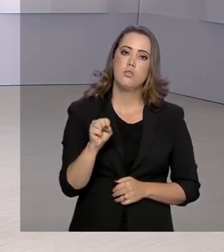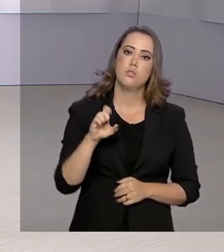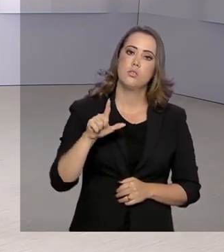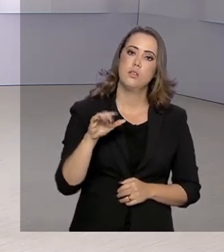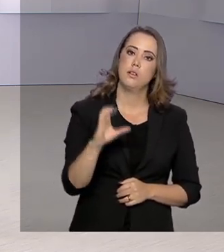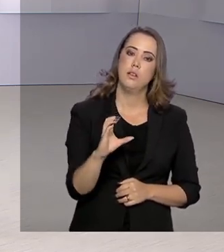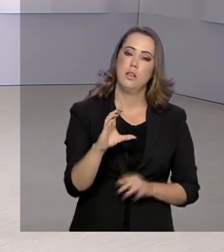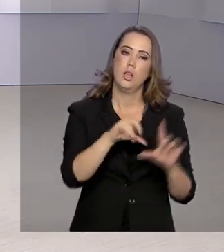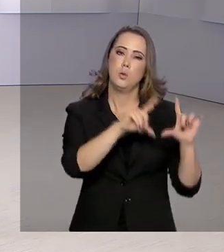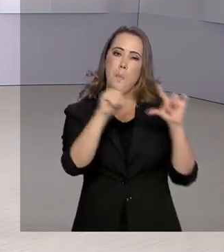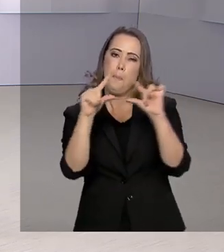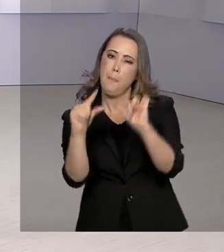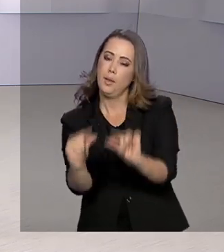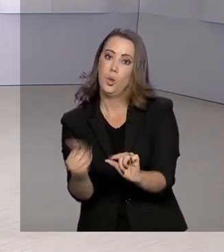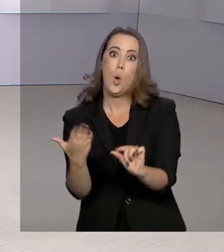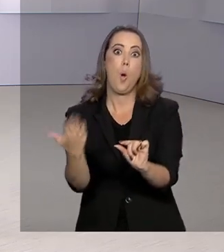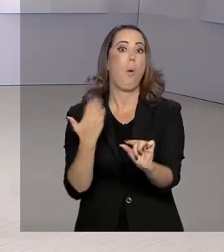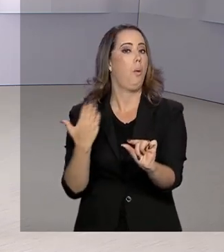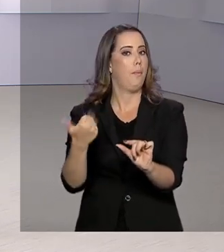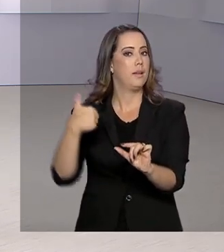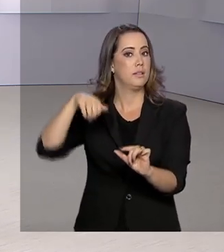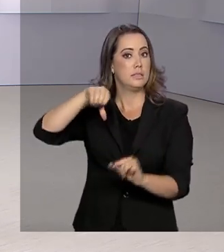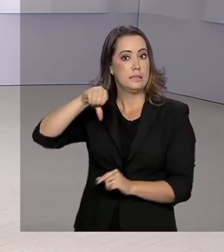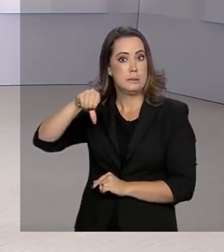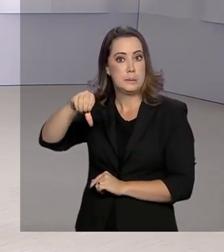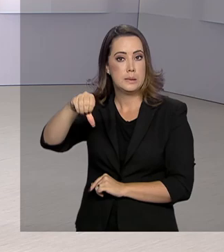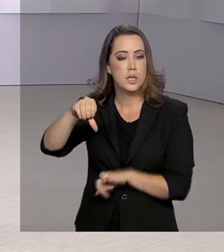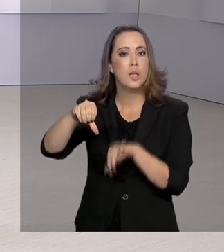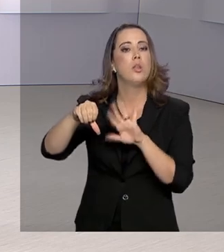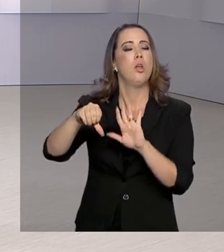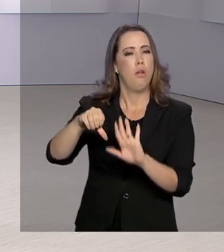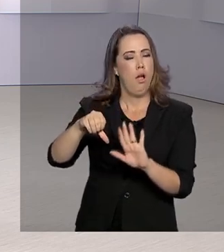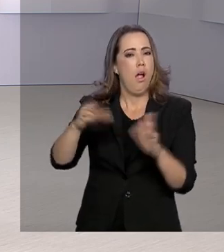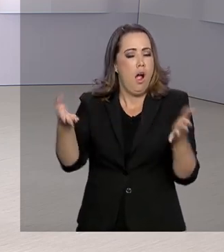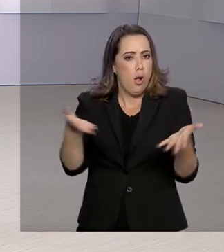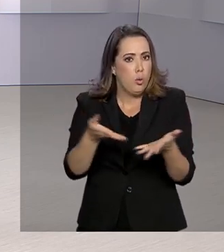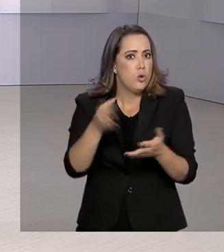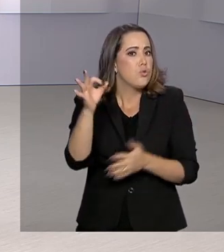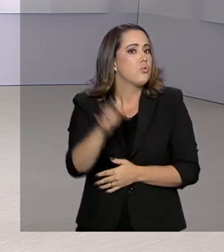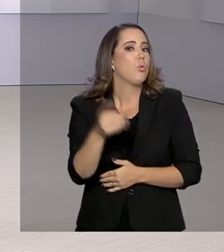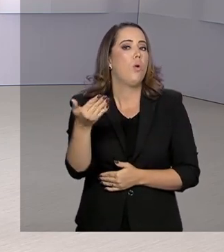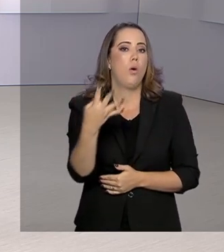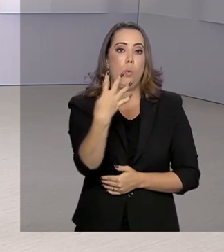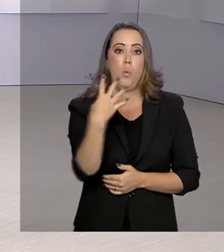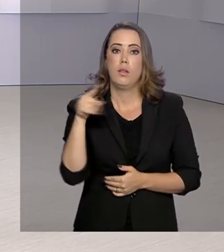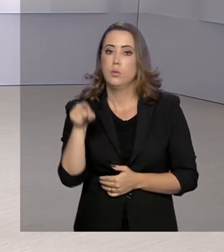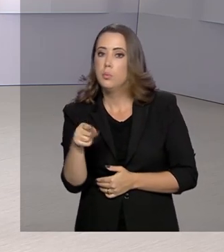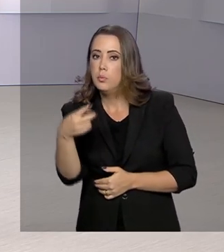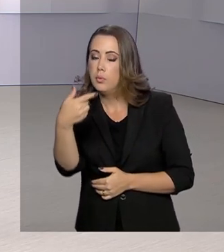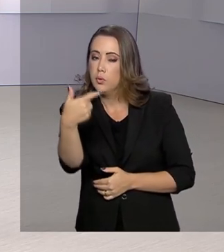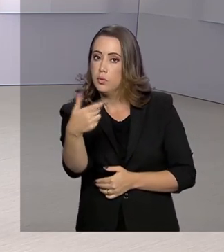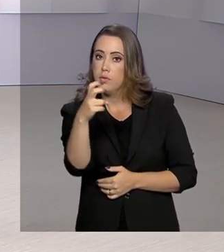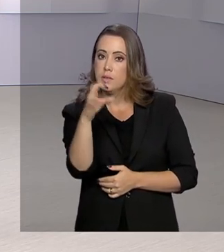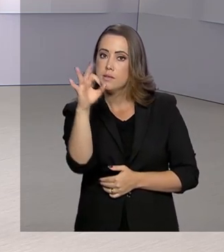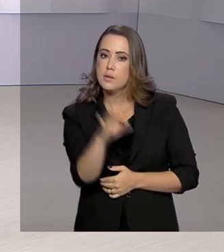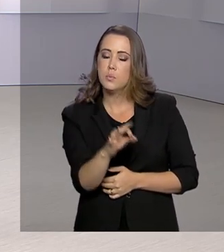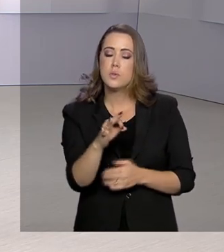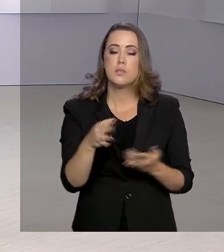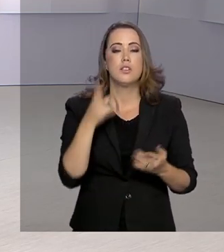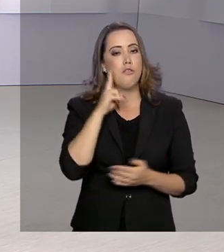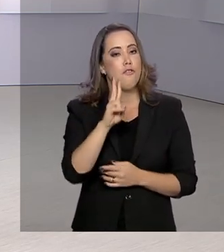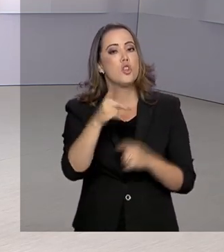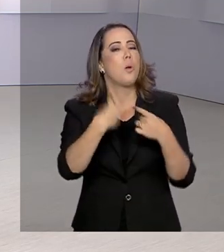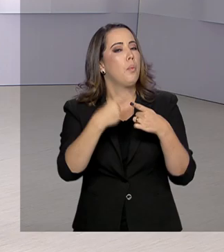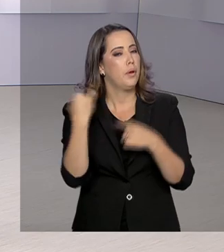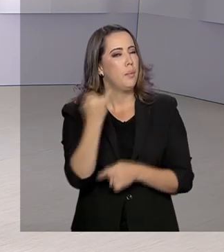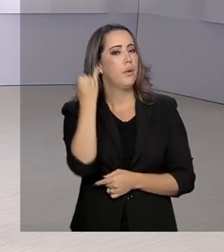no menor nível desde 1999, em 4,25% ao ano. Veja agora como a Selic